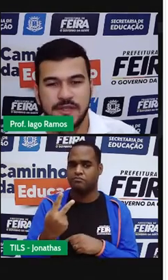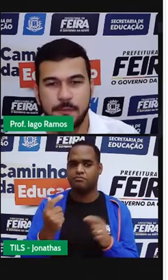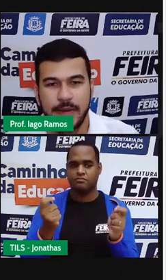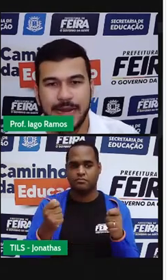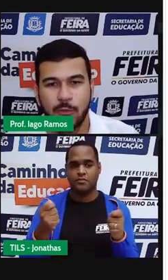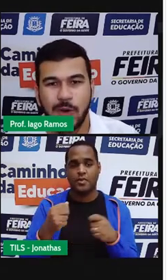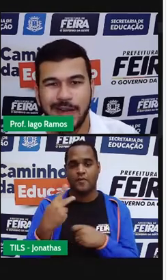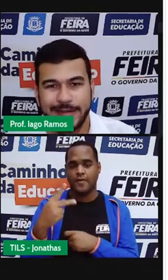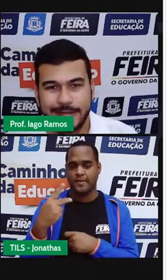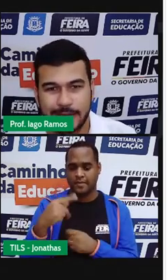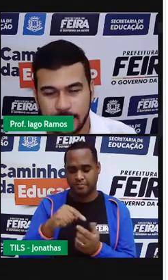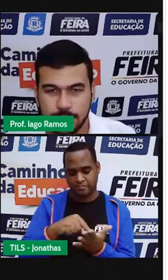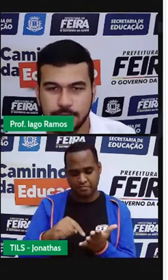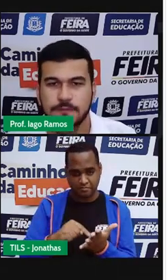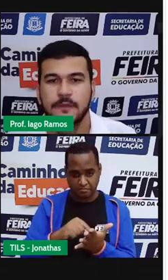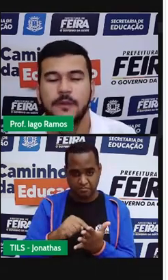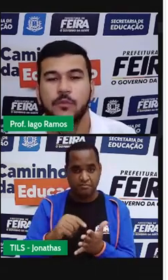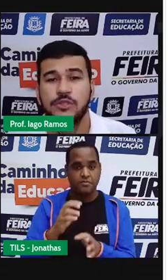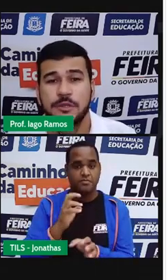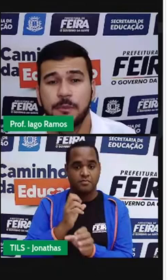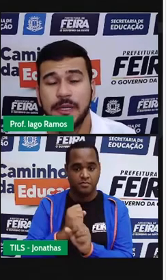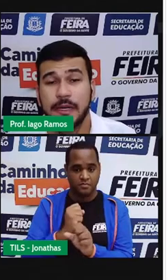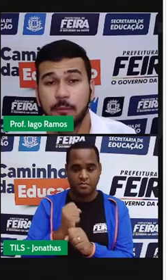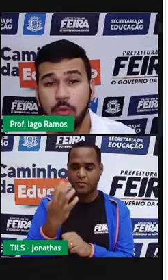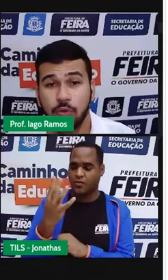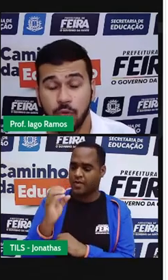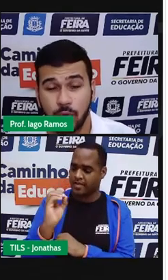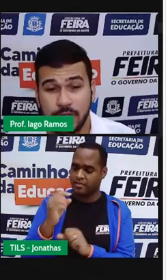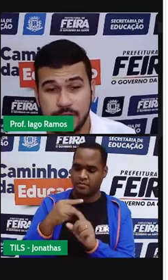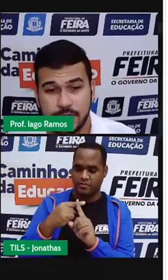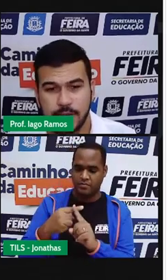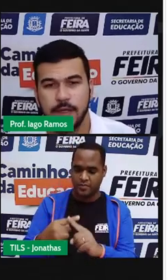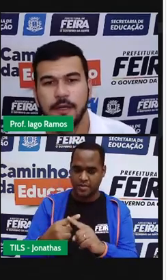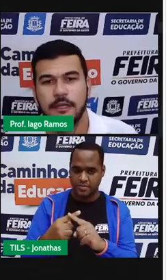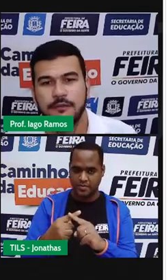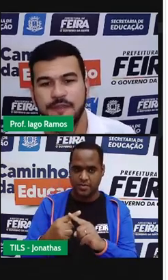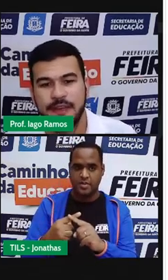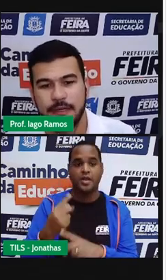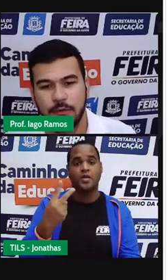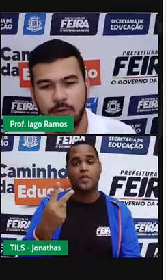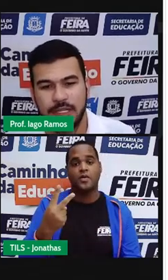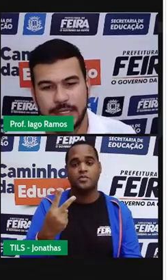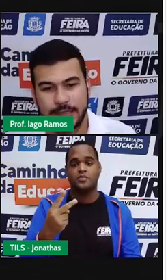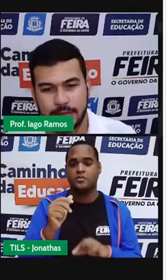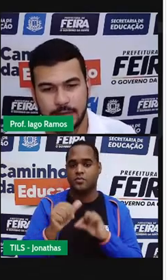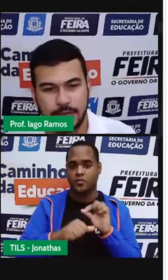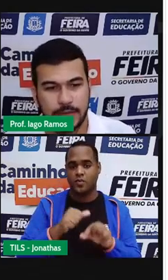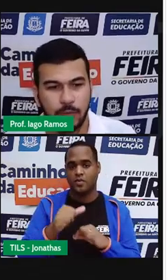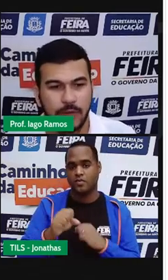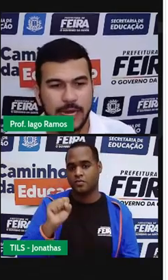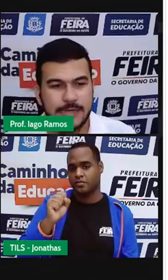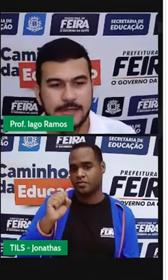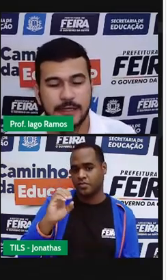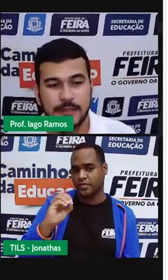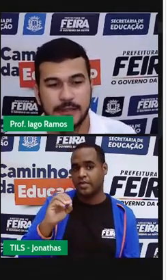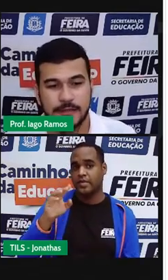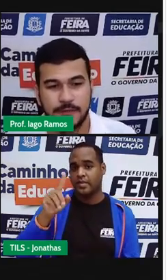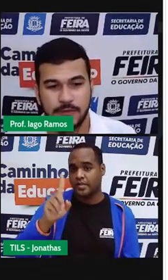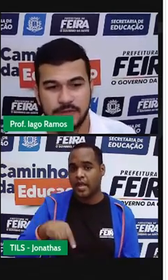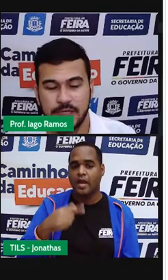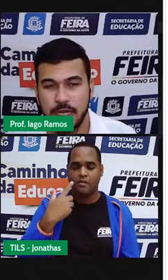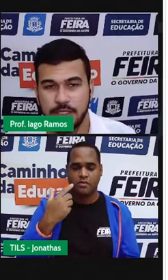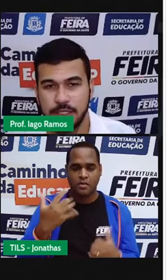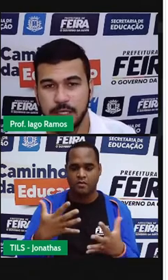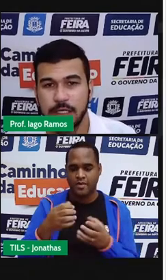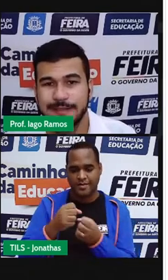se você pegar 40 e multiplica por 2, vira 80. Então, essa grandeza